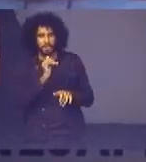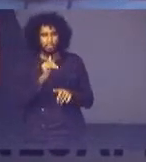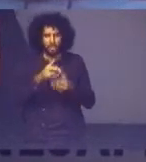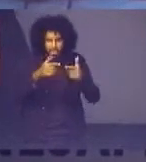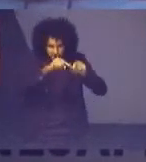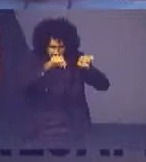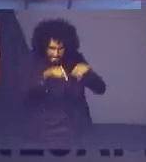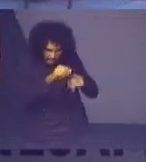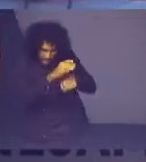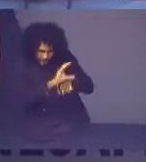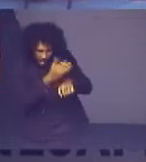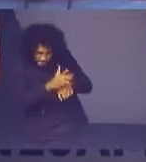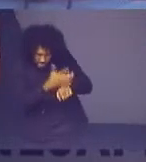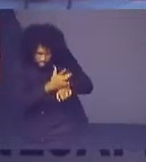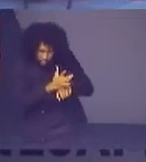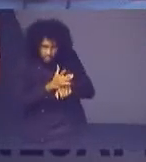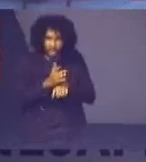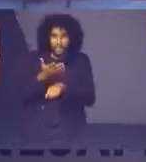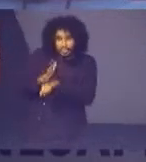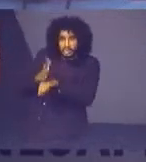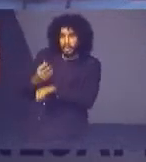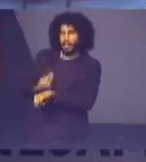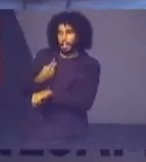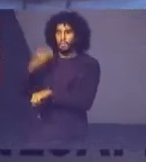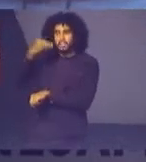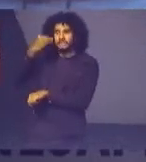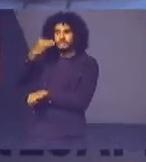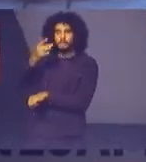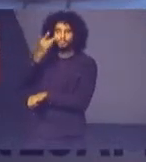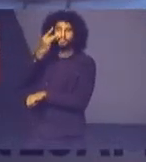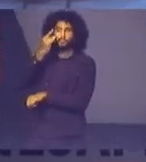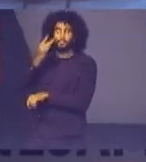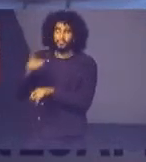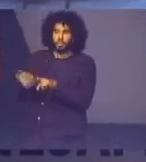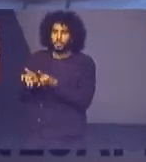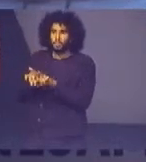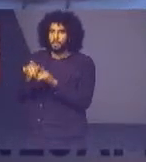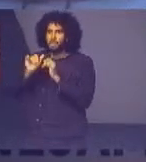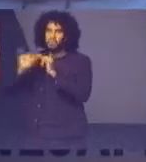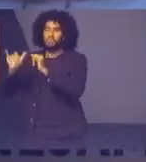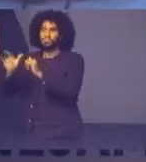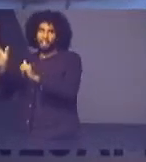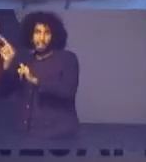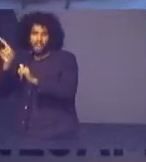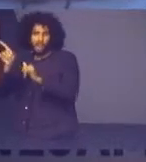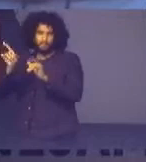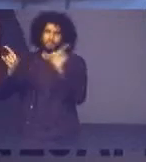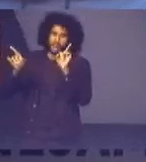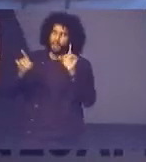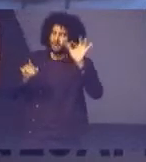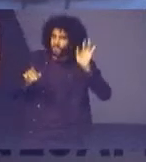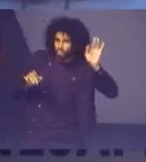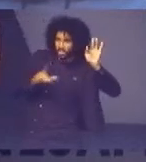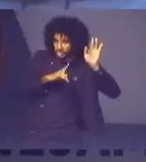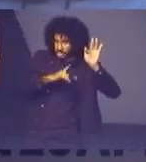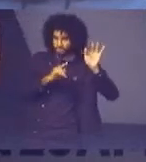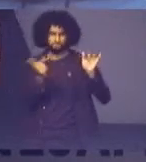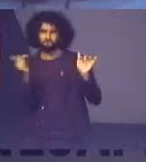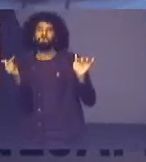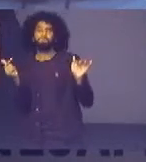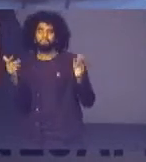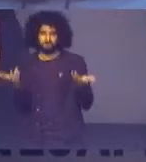para esse trabalho aqui. E são informações também que eles não teriam, porque eles conseguem saber.